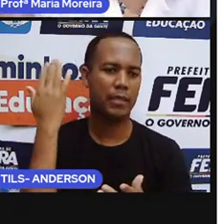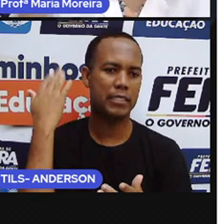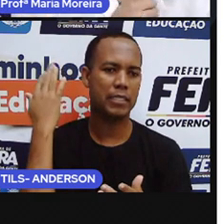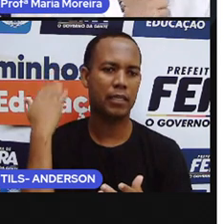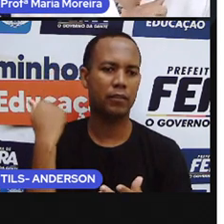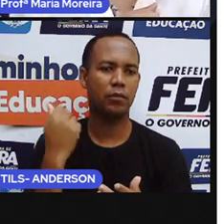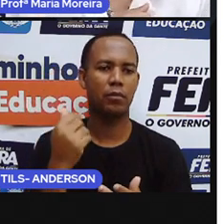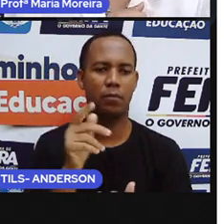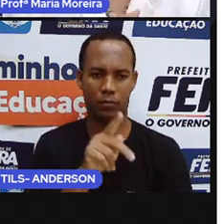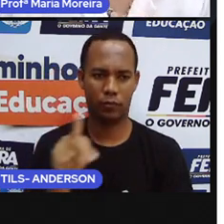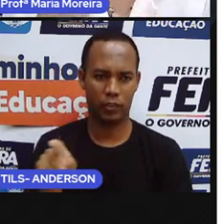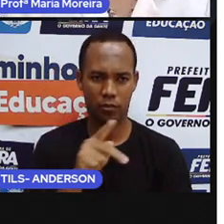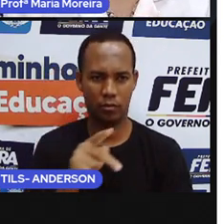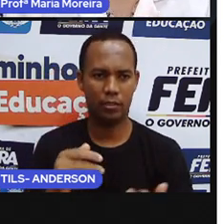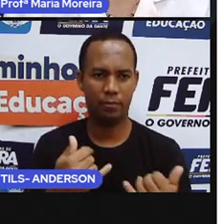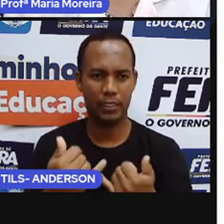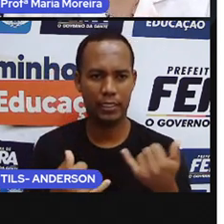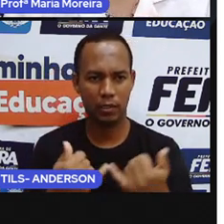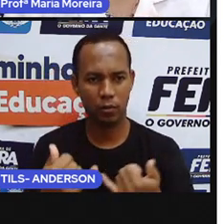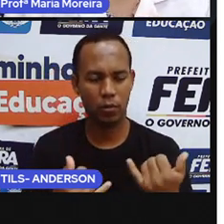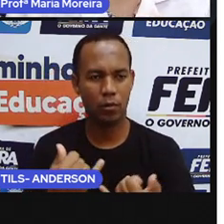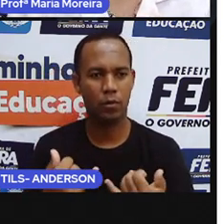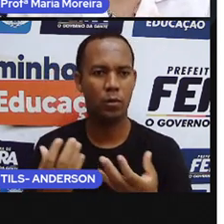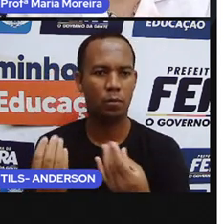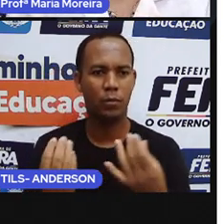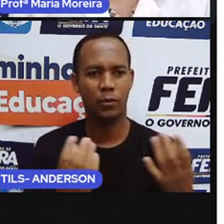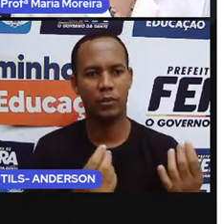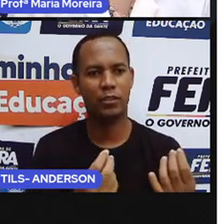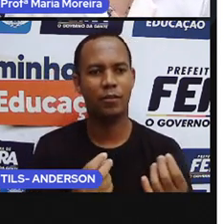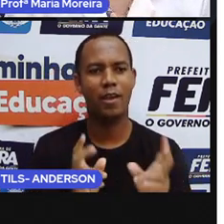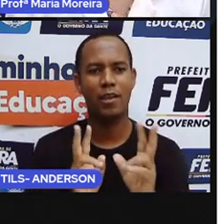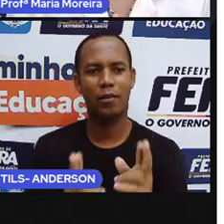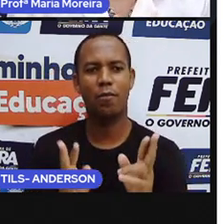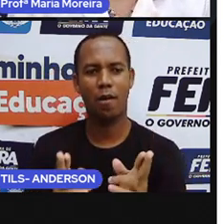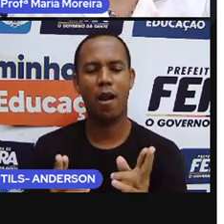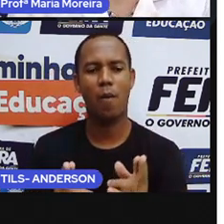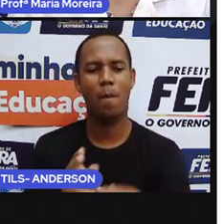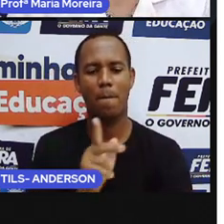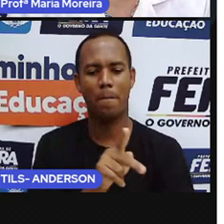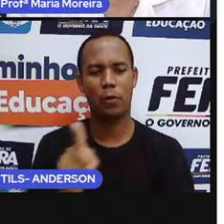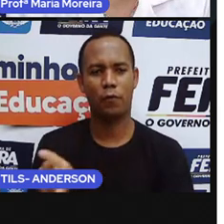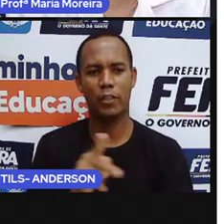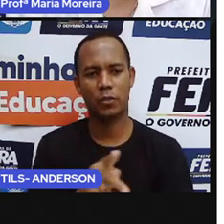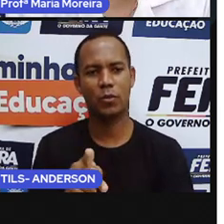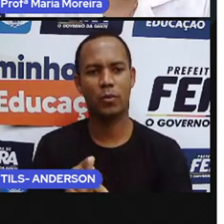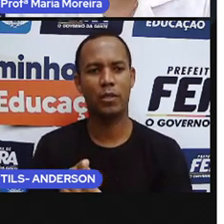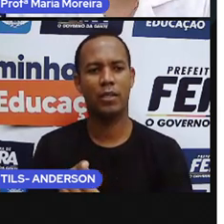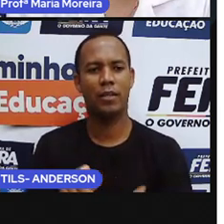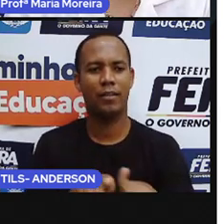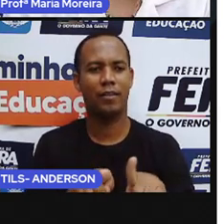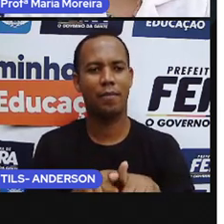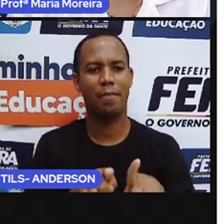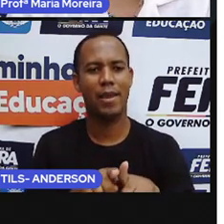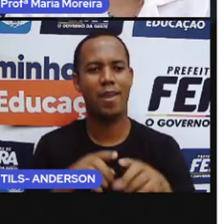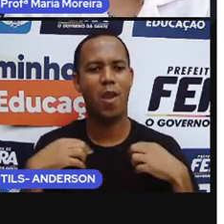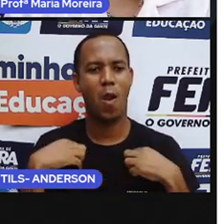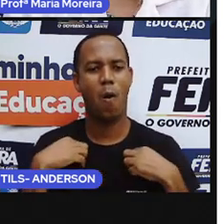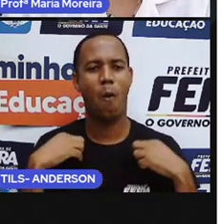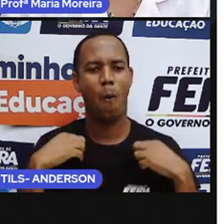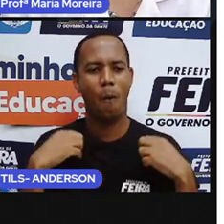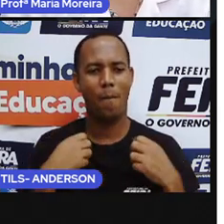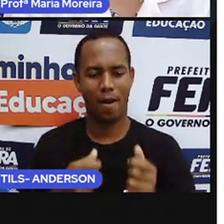todas as brincadeiras que a prova acabou de fazer, a prova brincou muito de ser professora e brincou muito de costurar roupas para as bonecas. Então,